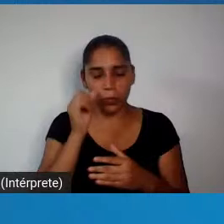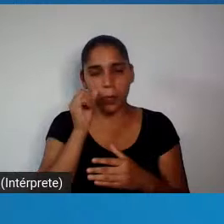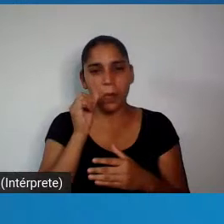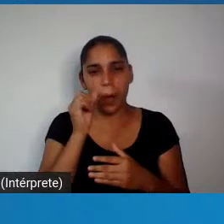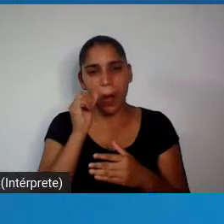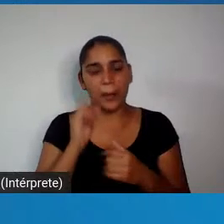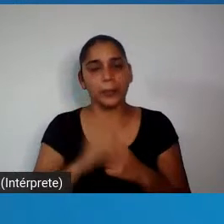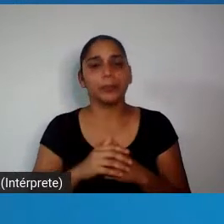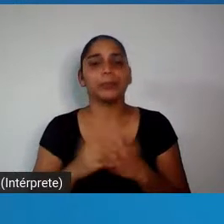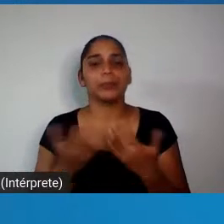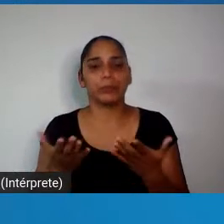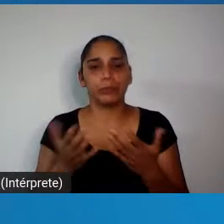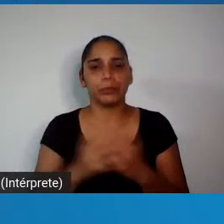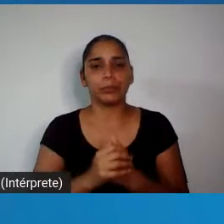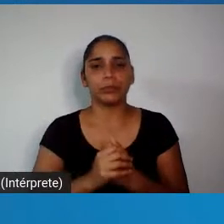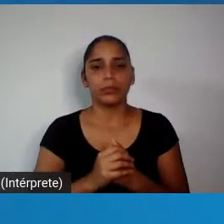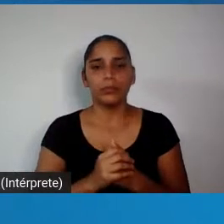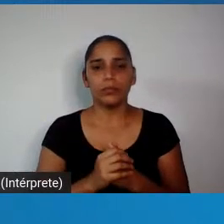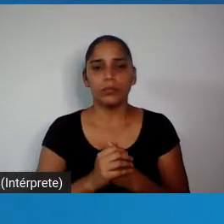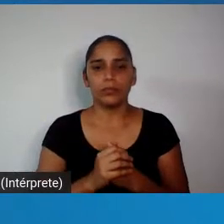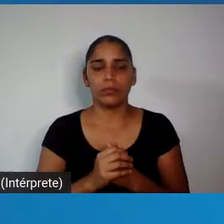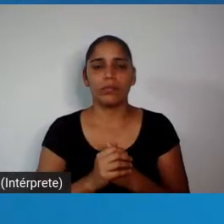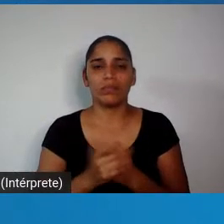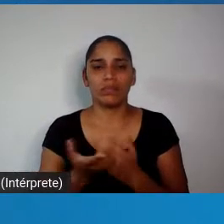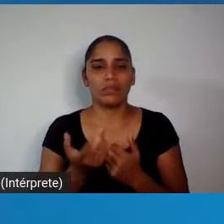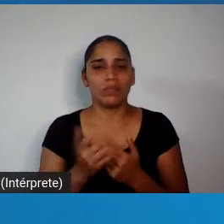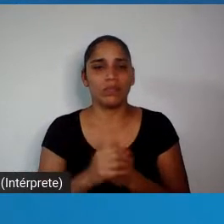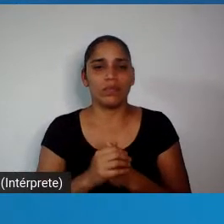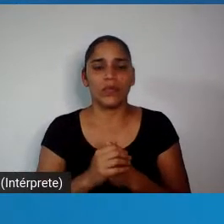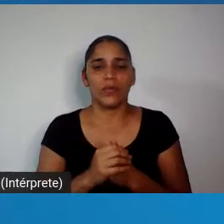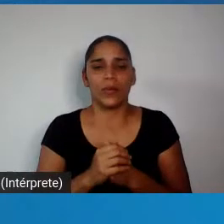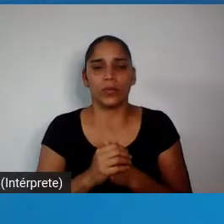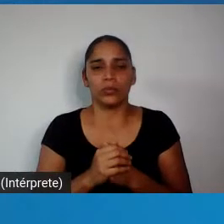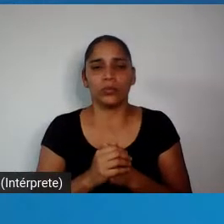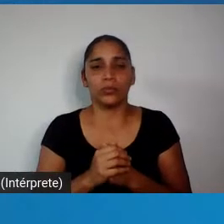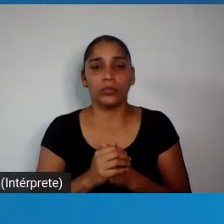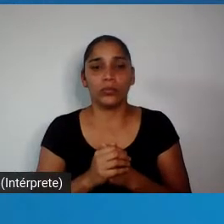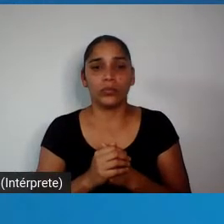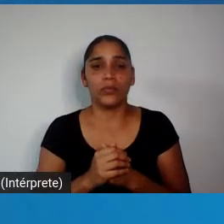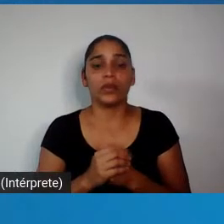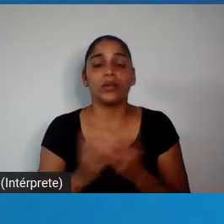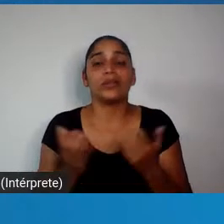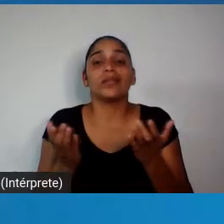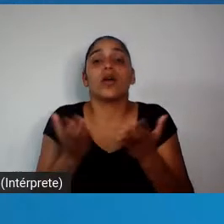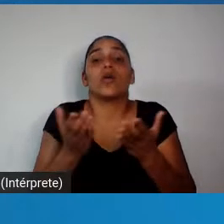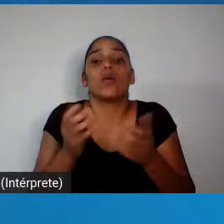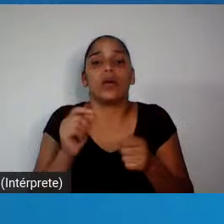Então, com franqueza, quando você... Bom, muito bem, e agora?